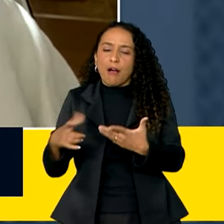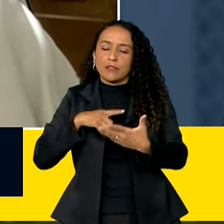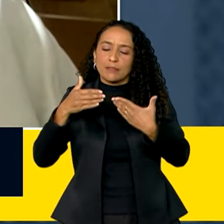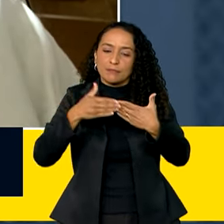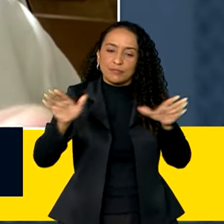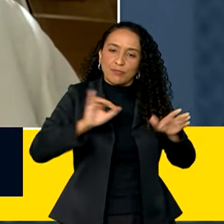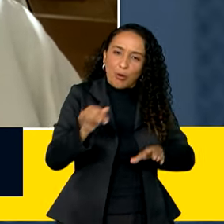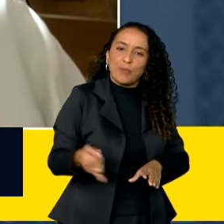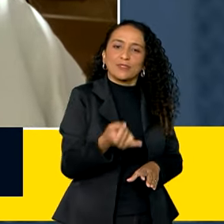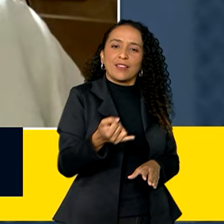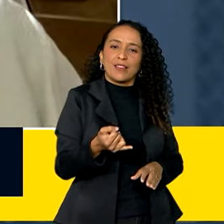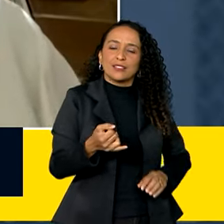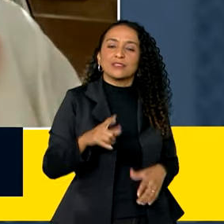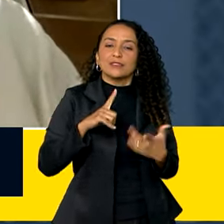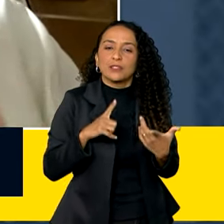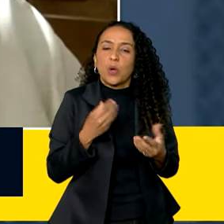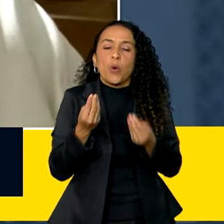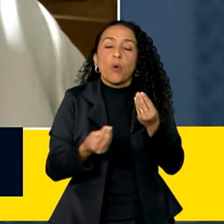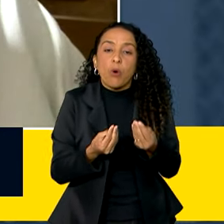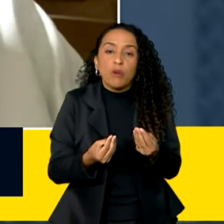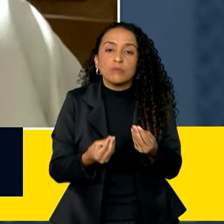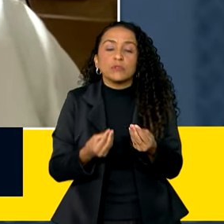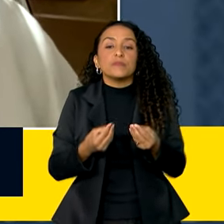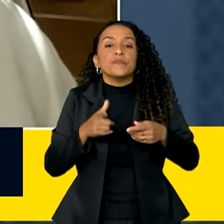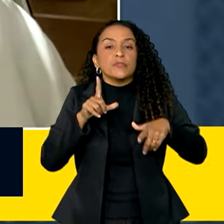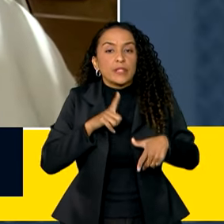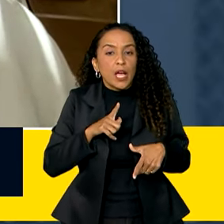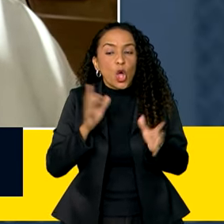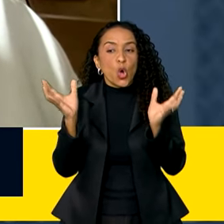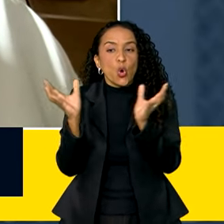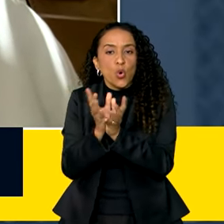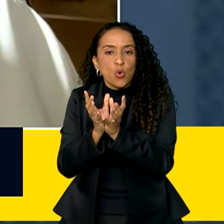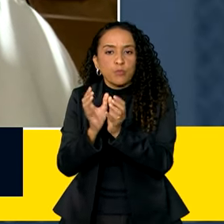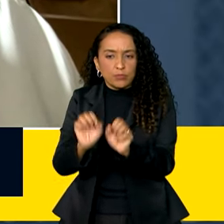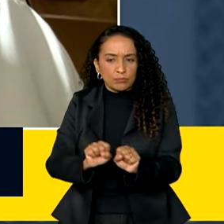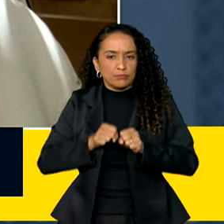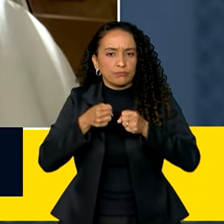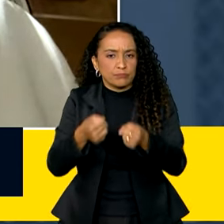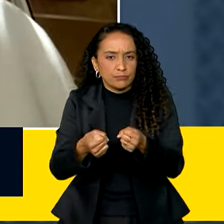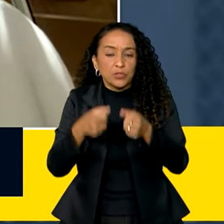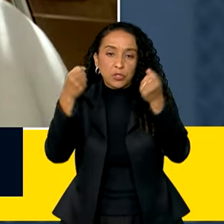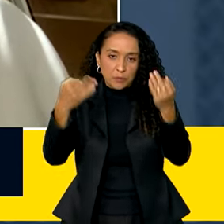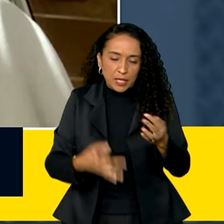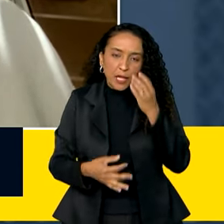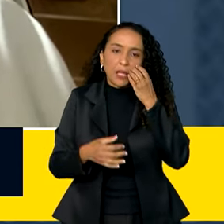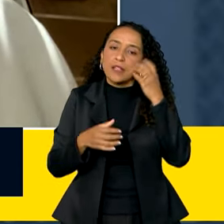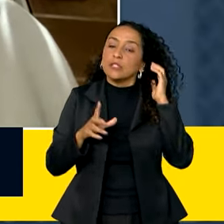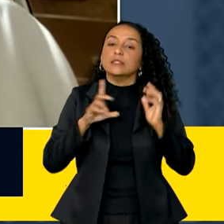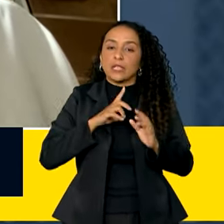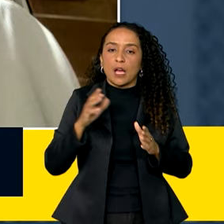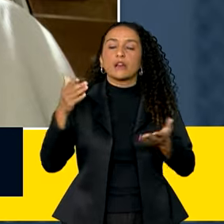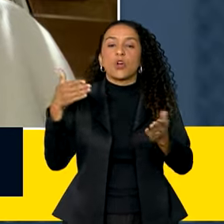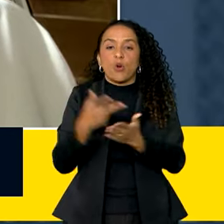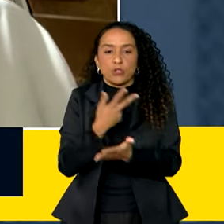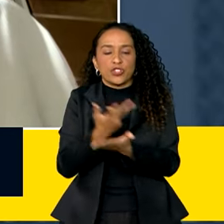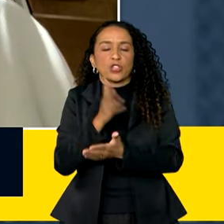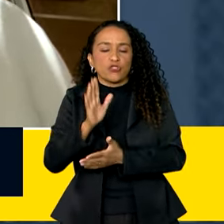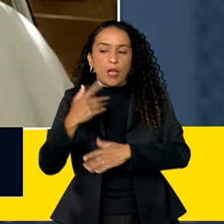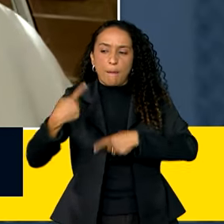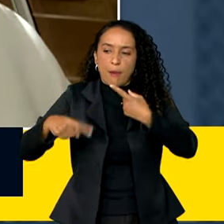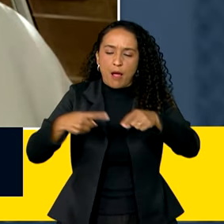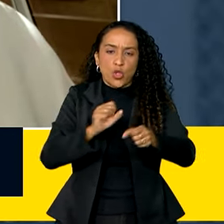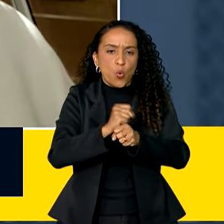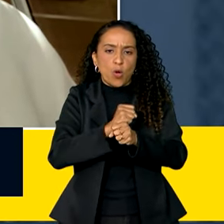a sua chance. Então, está se dando de que forma? Está se dando nos grupos de engajamento, como eu falei aqui, que está acontecendo debates durante esse ano